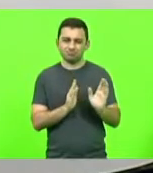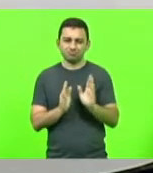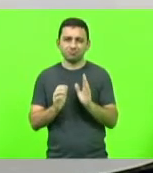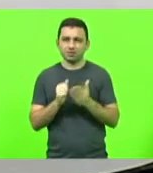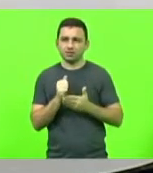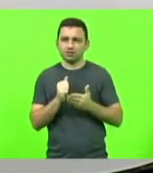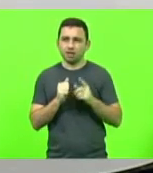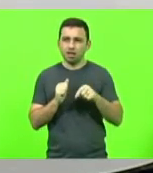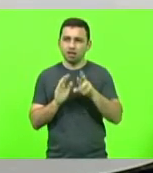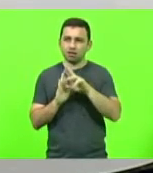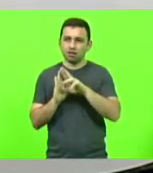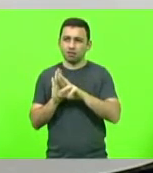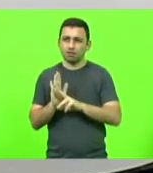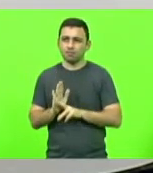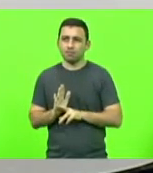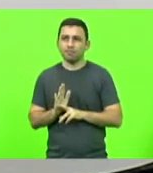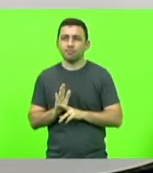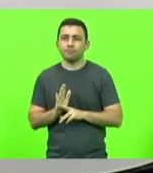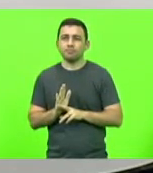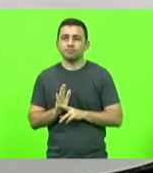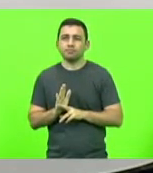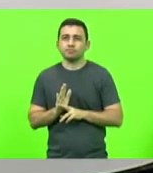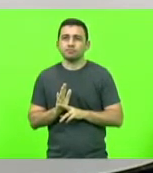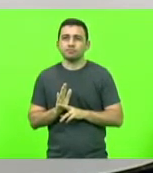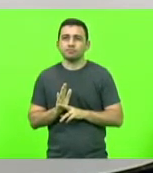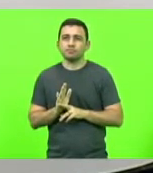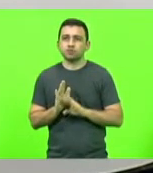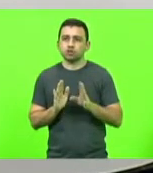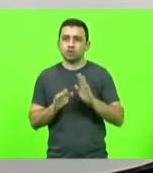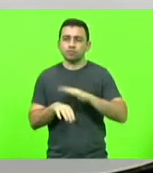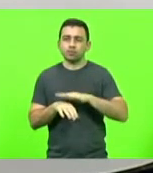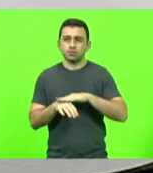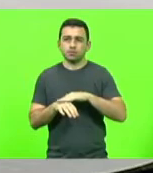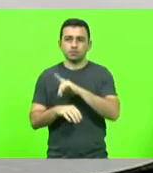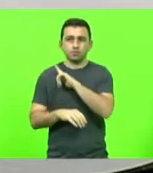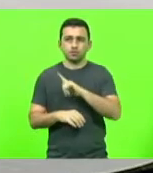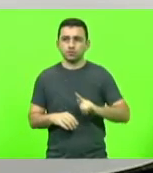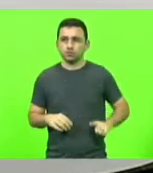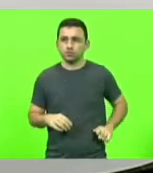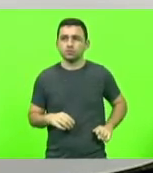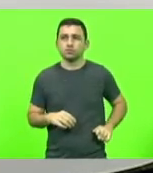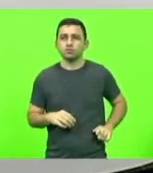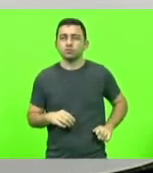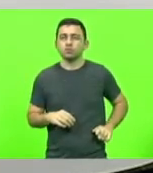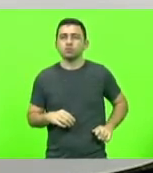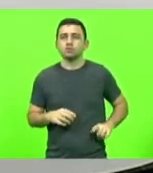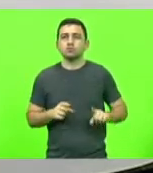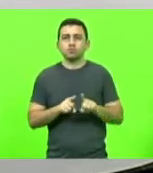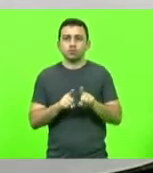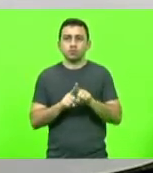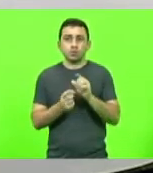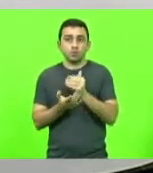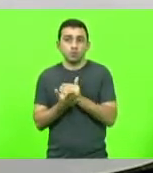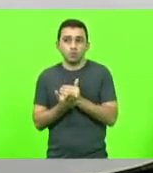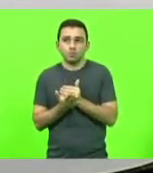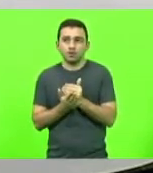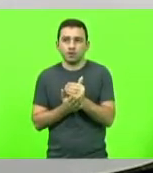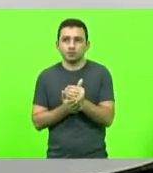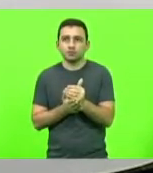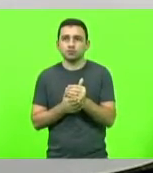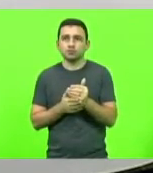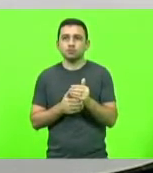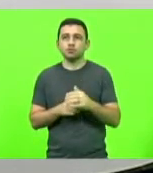regulamento que tem a subscrição do governador, eventualmente, mas nasce na corporação,